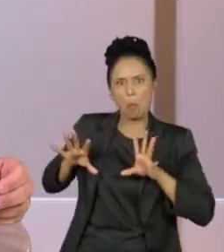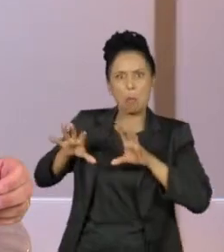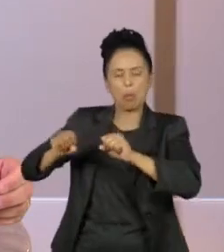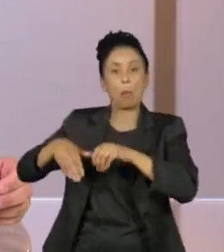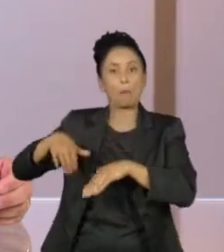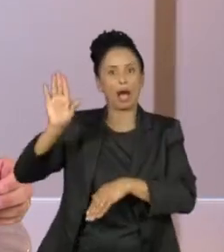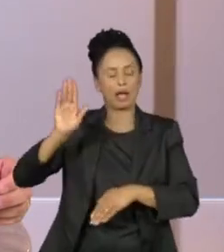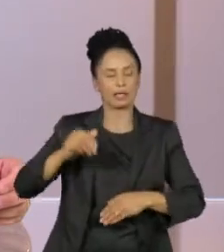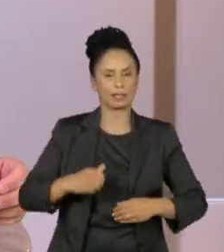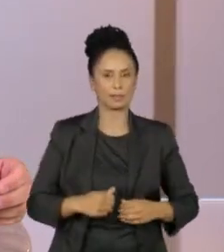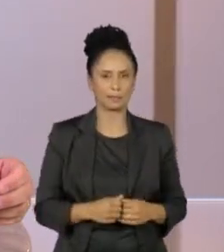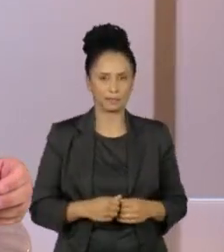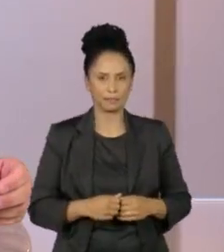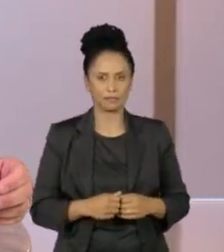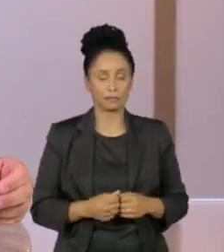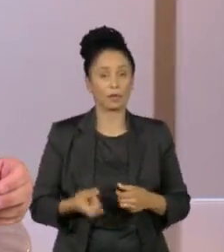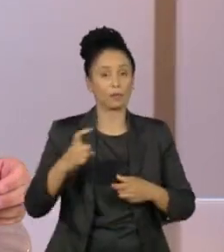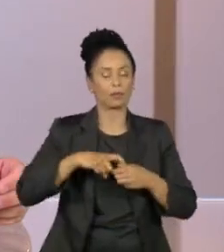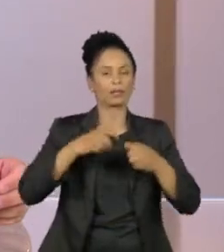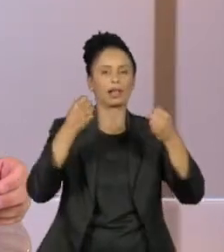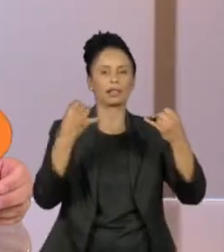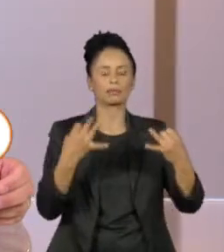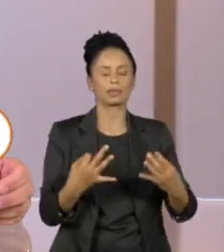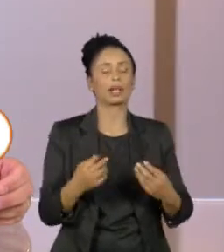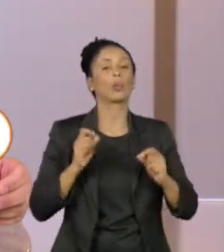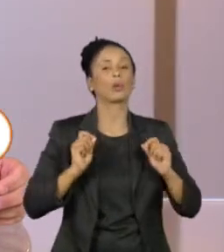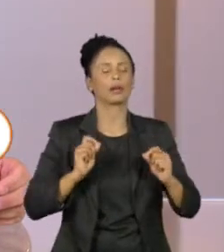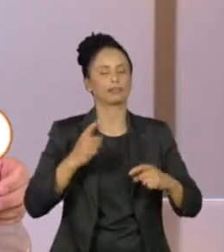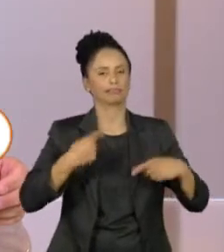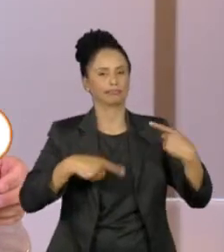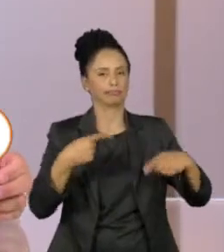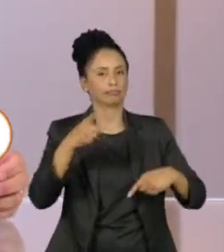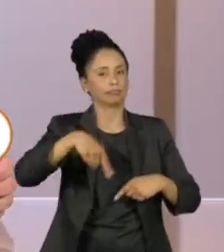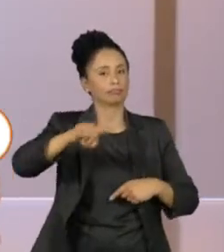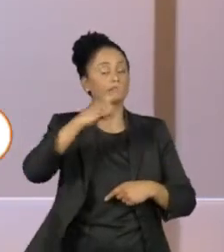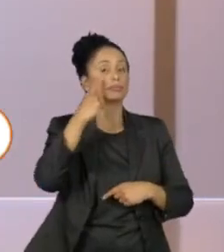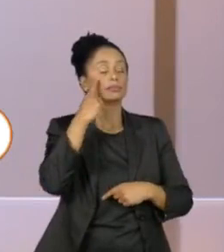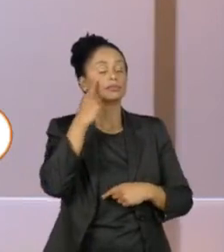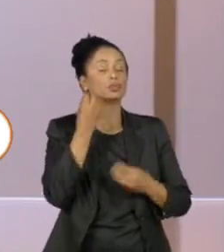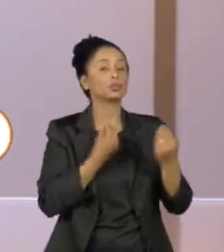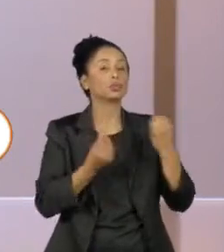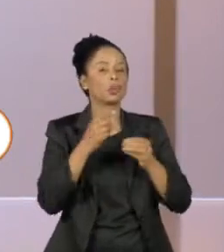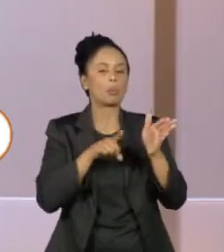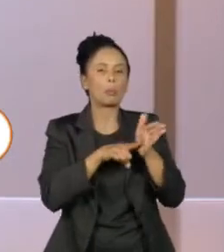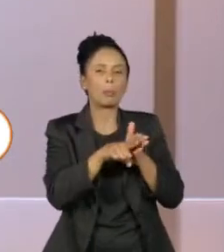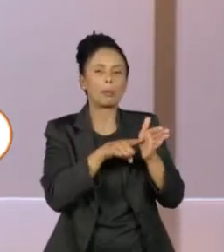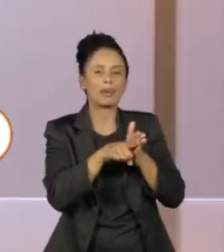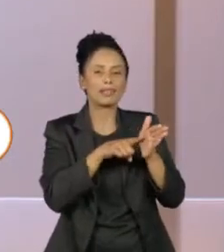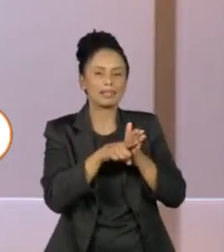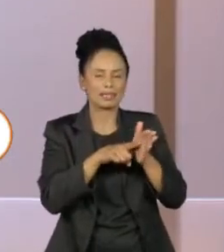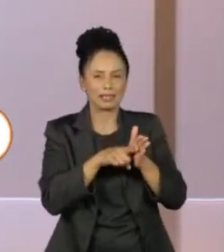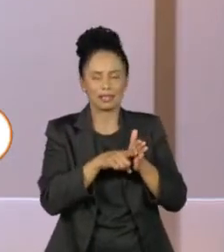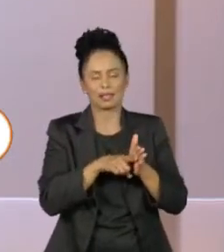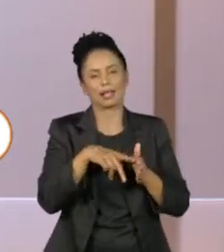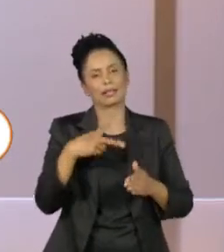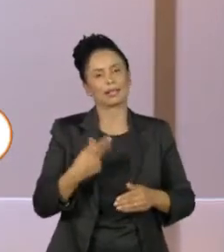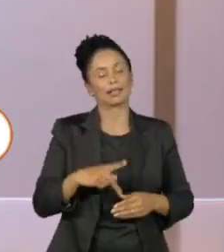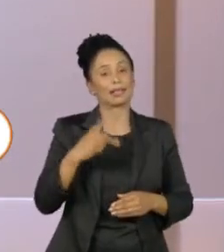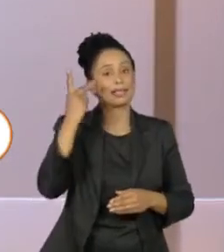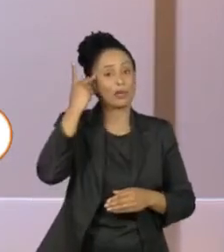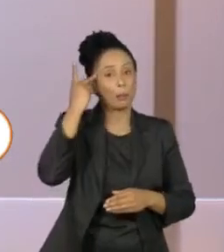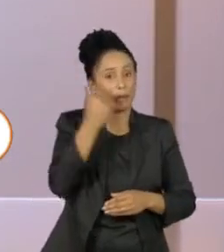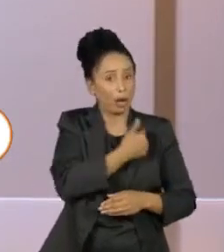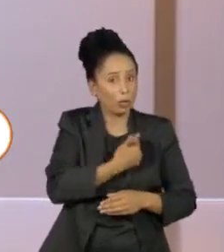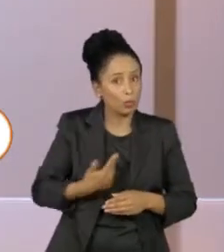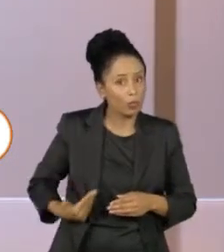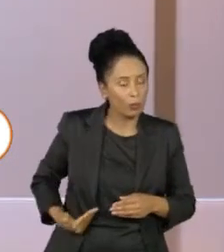Vamos voltar a falar de política. Você vai conferir agora os números da pesquisa IPESP para o governo de São Paulo, encomendada